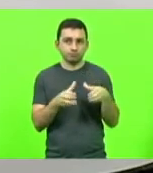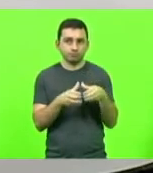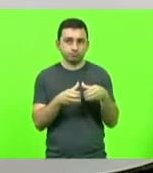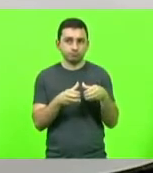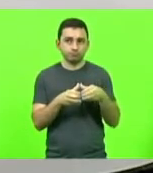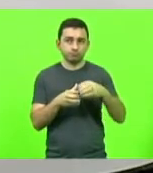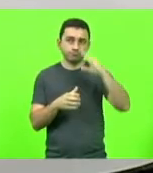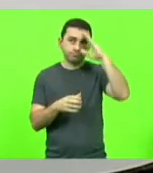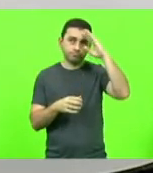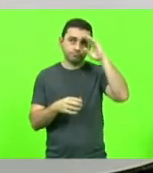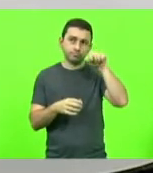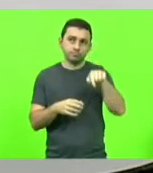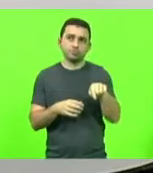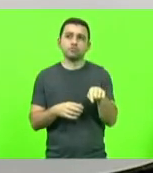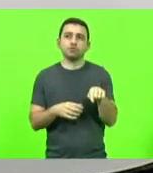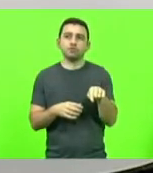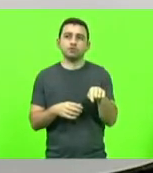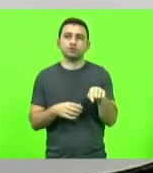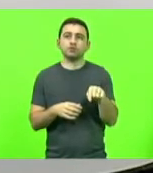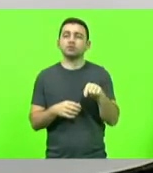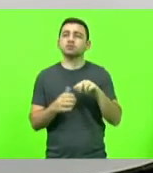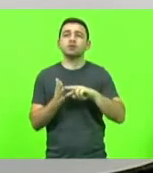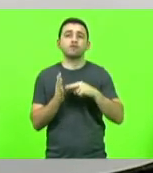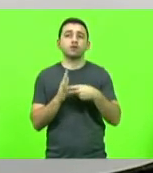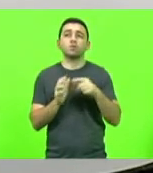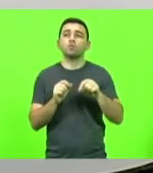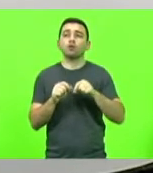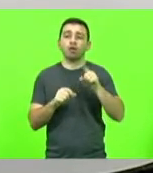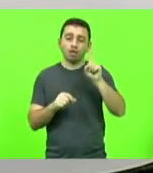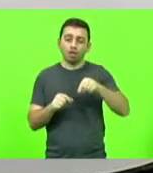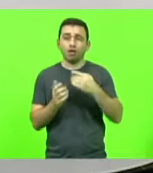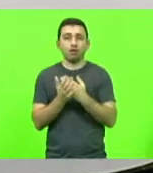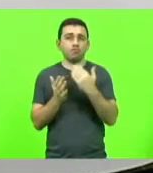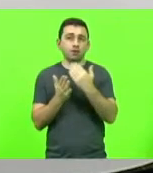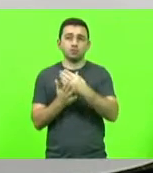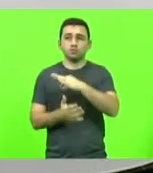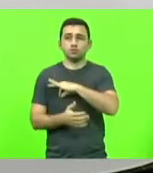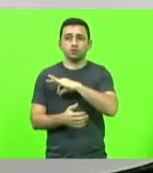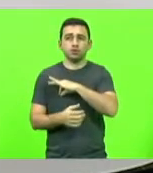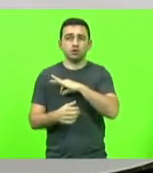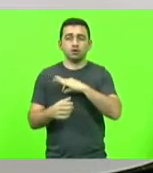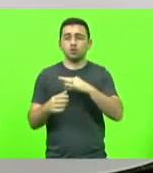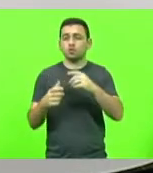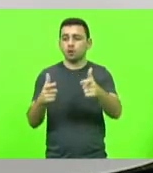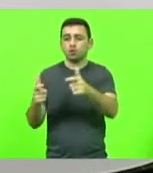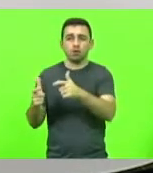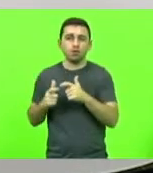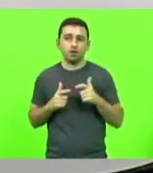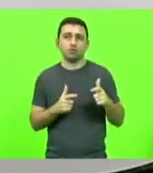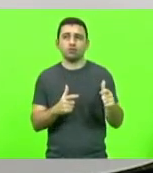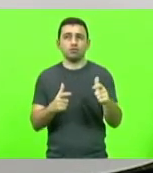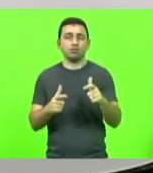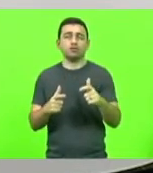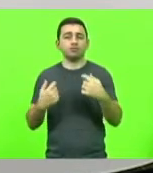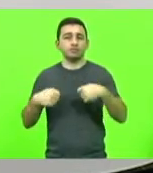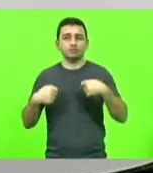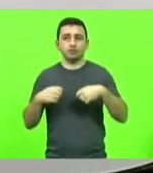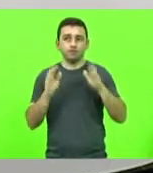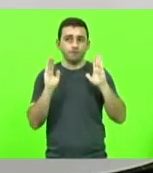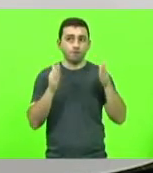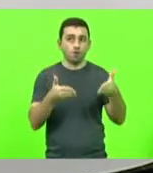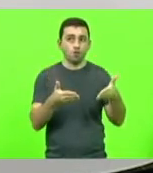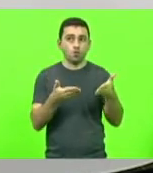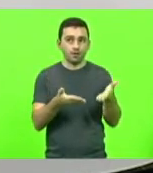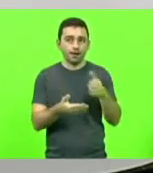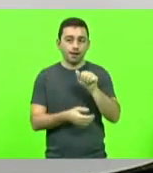fundamentalmente, mais policiais nas ruas numa determinada região. no caso pontual da região da